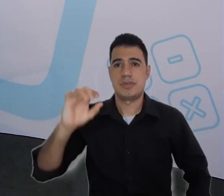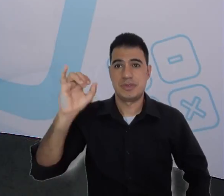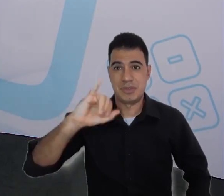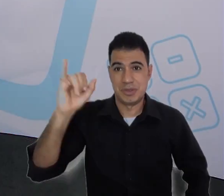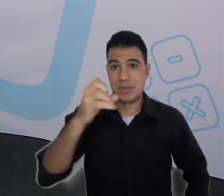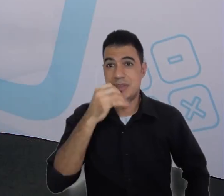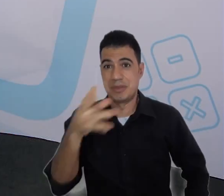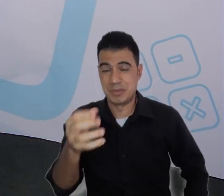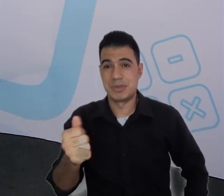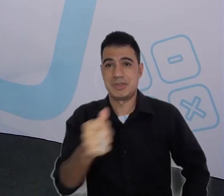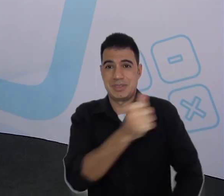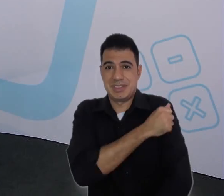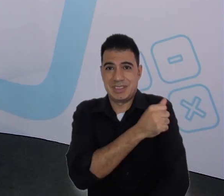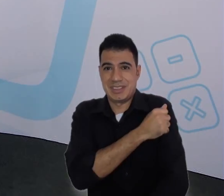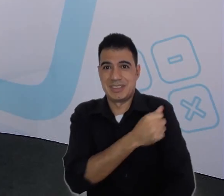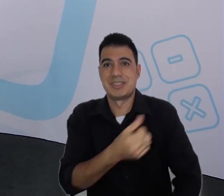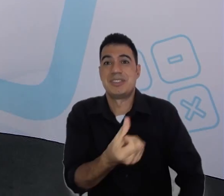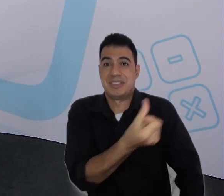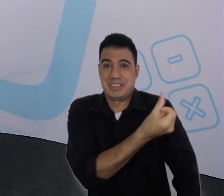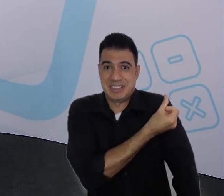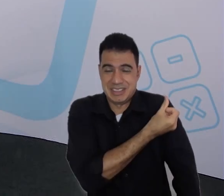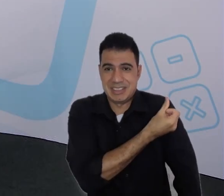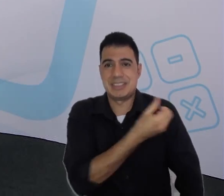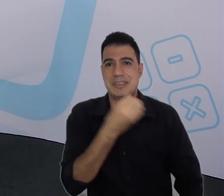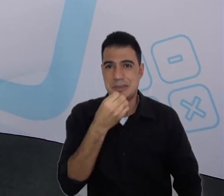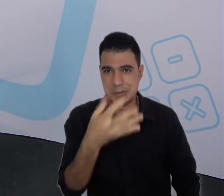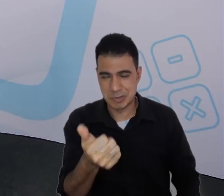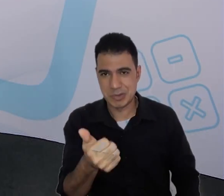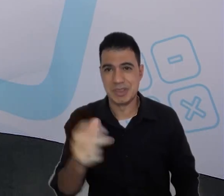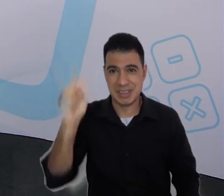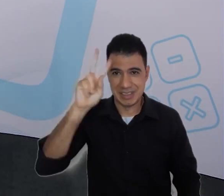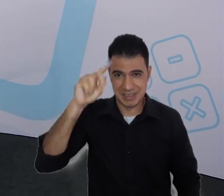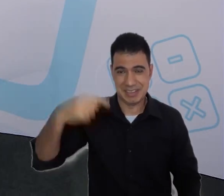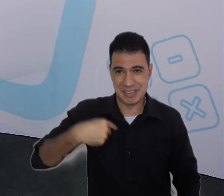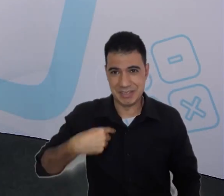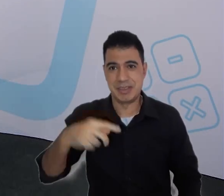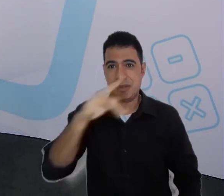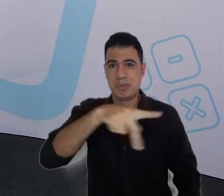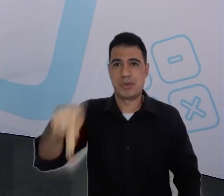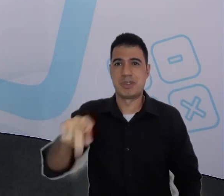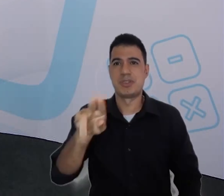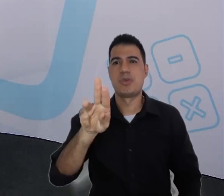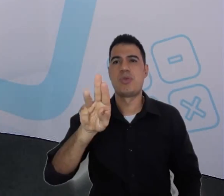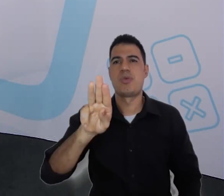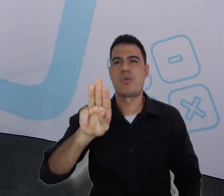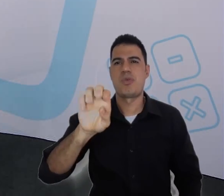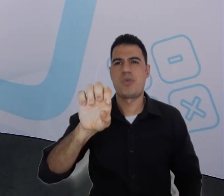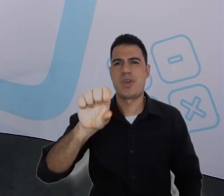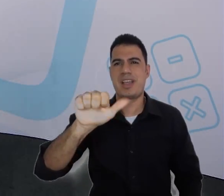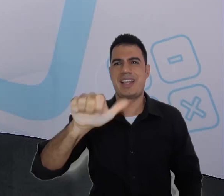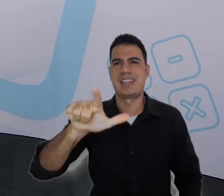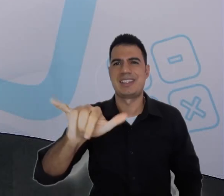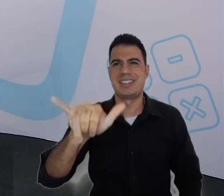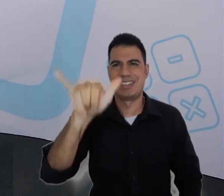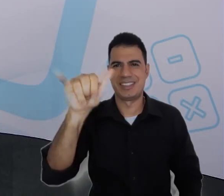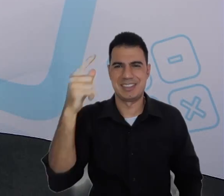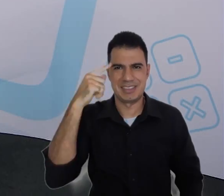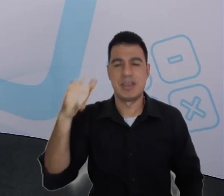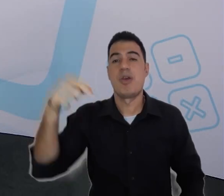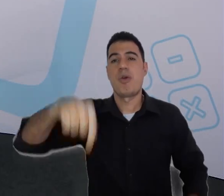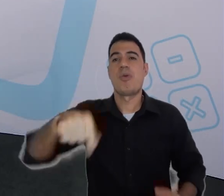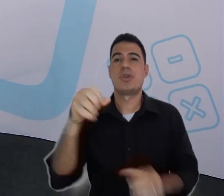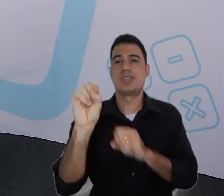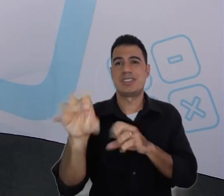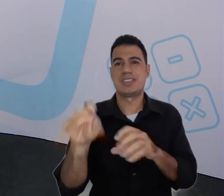Olá, alunos e alunas dos sextos anos! Lembram de mim? Teacher Wesley. E hoje a nossa aula vai ser